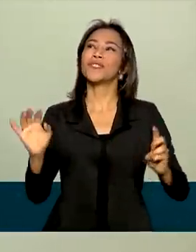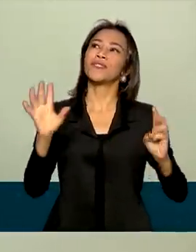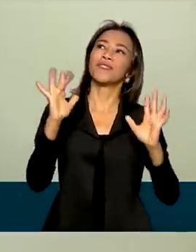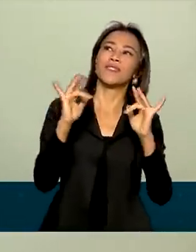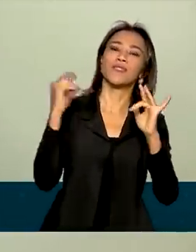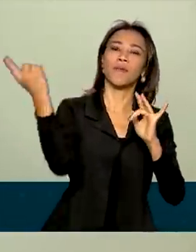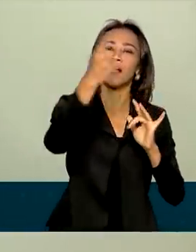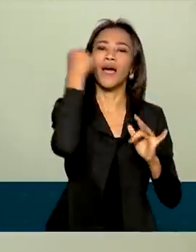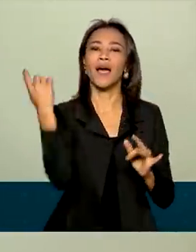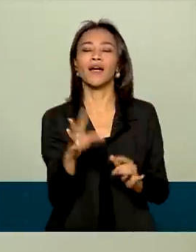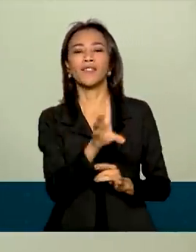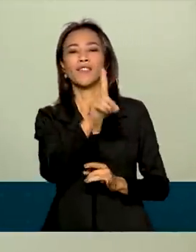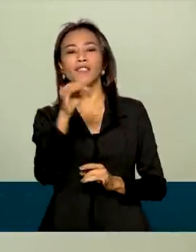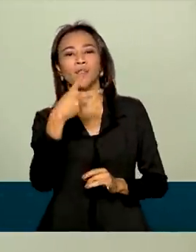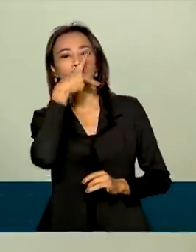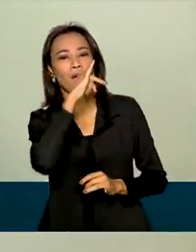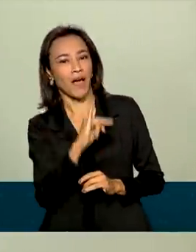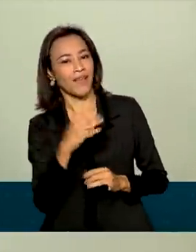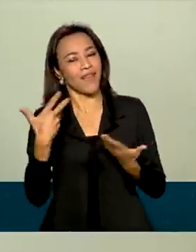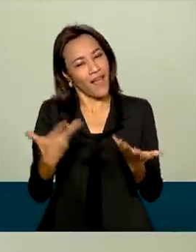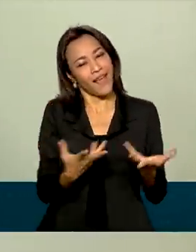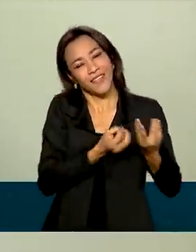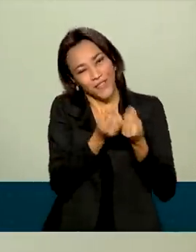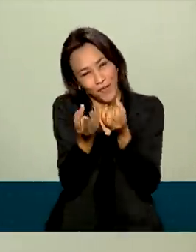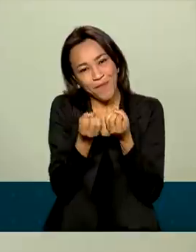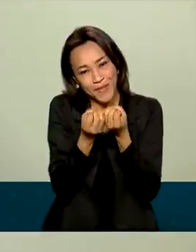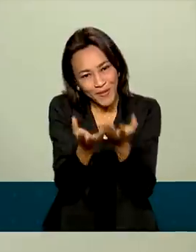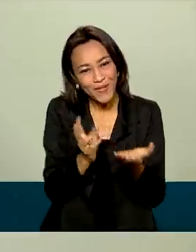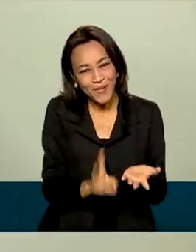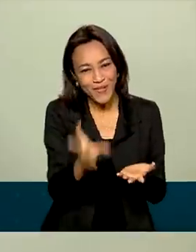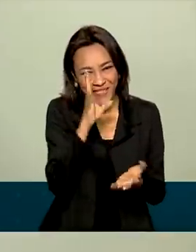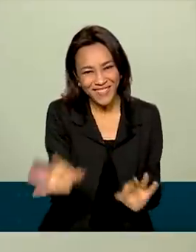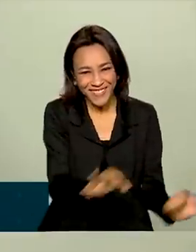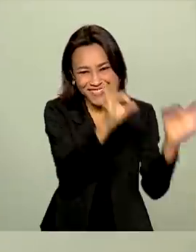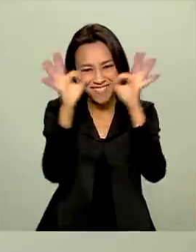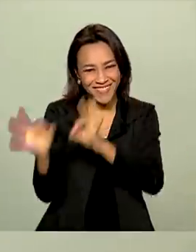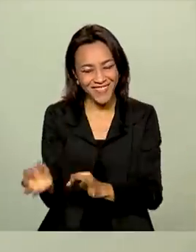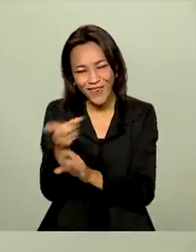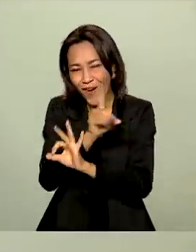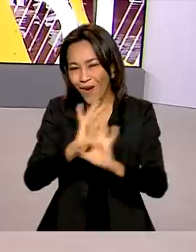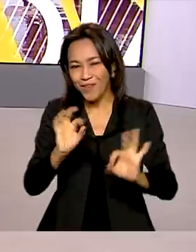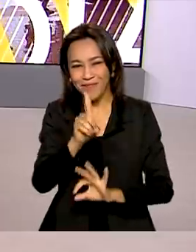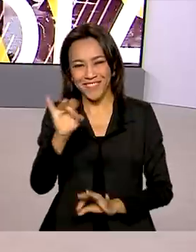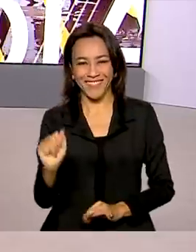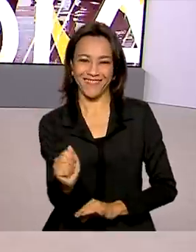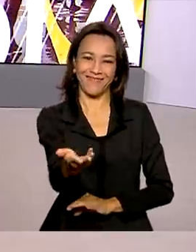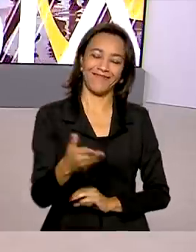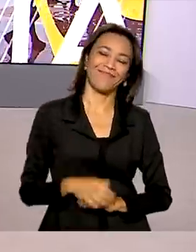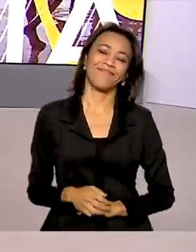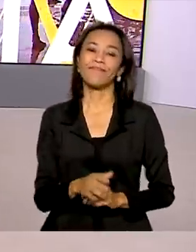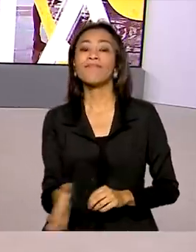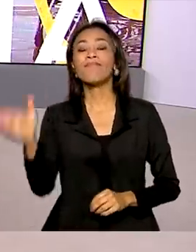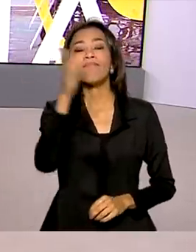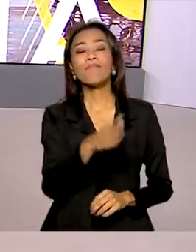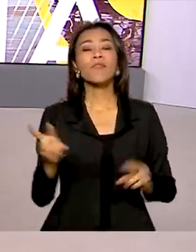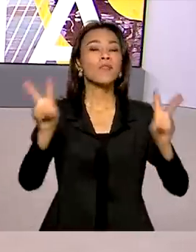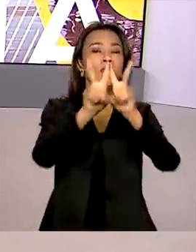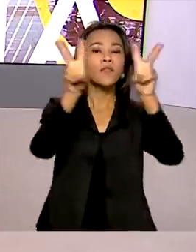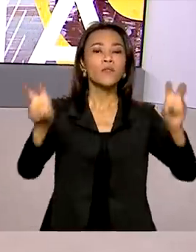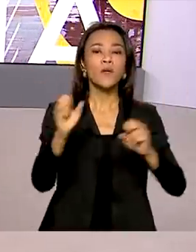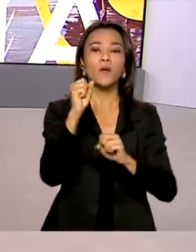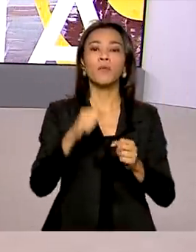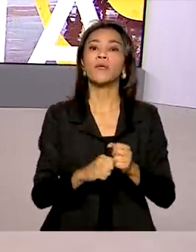Namorados e o Dia dos Pais. Essa é informação que nós tínhamos para hoje, continue conosco e tenha um ótimo dia. Bom salário de meio ambiente agora,